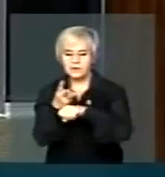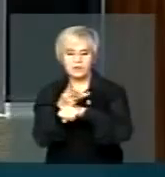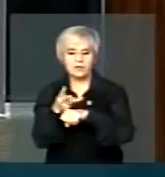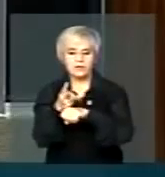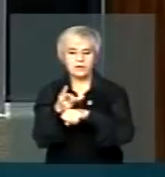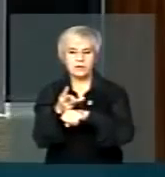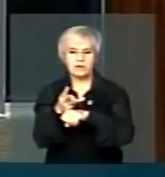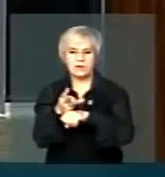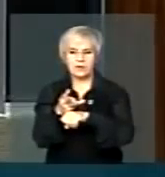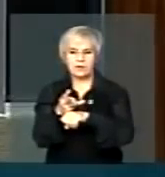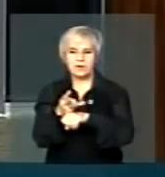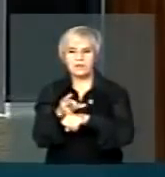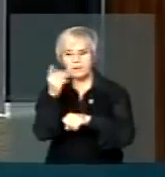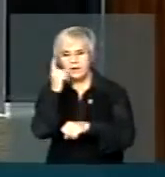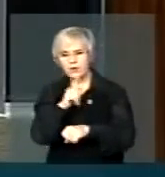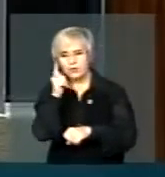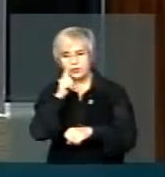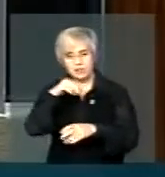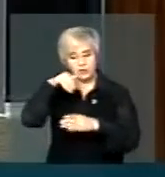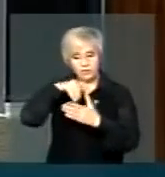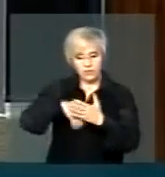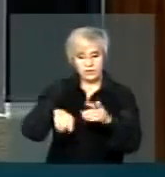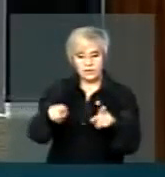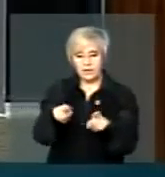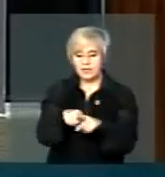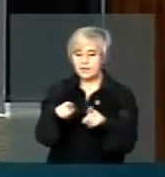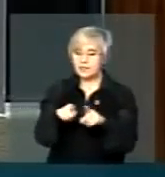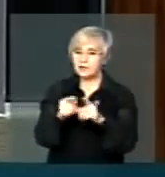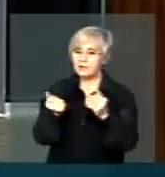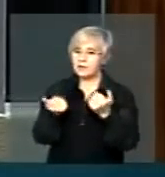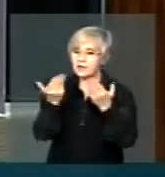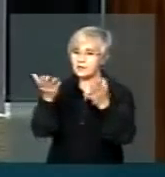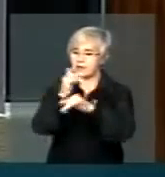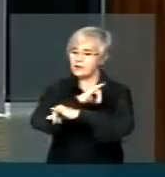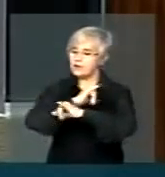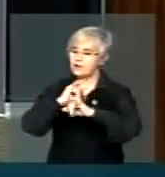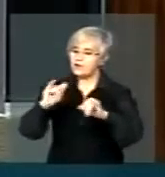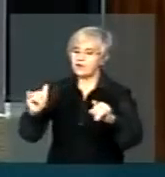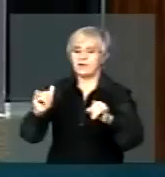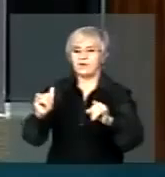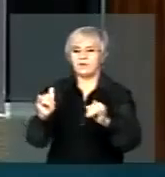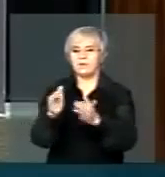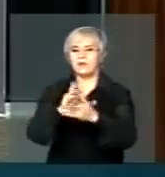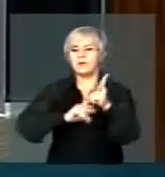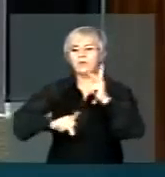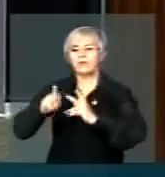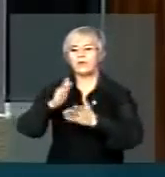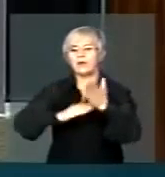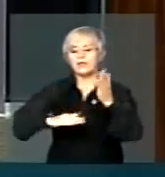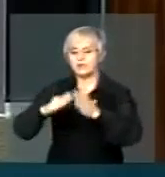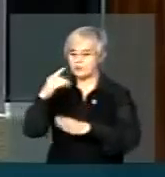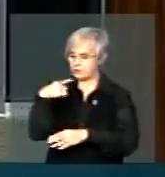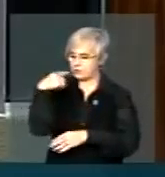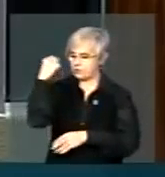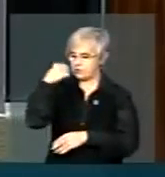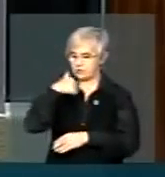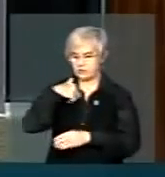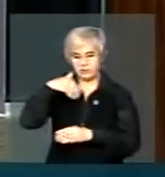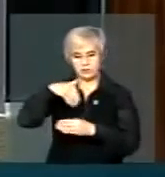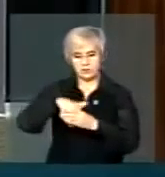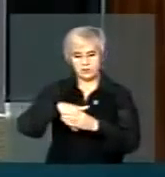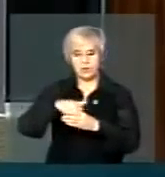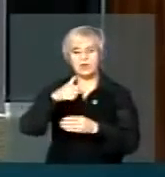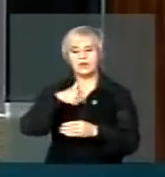votar, mas também para levar ao conhecimento dos meus eleitores, porque votei